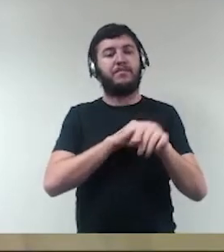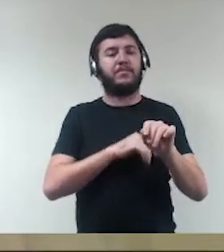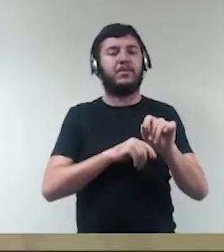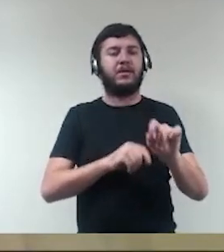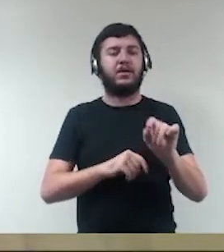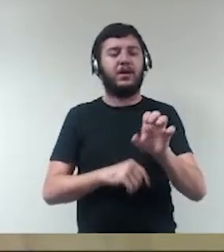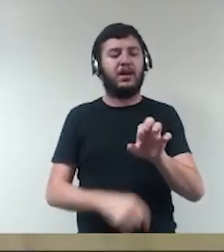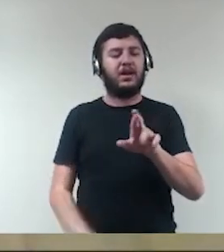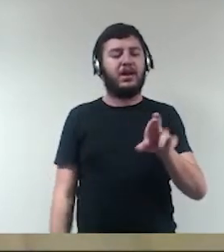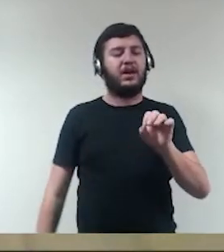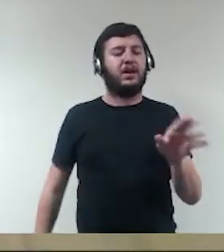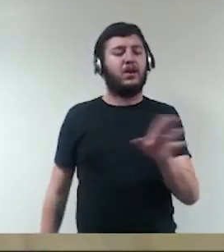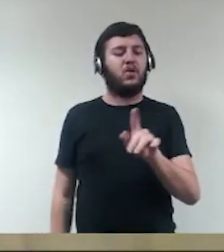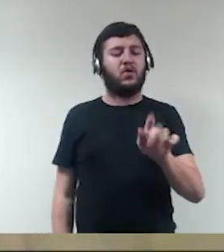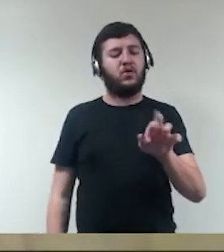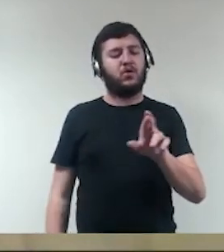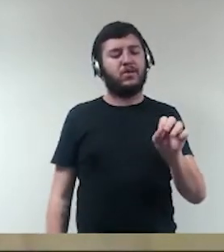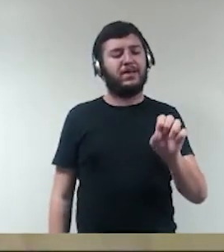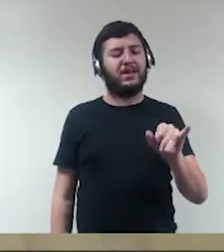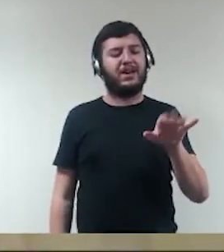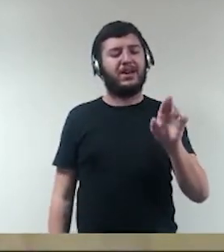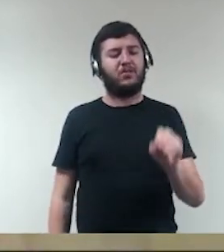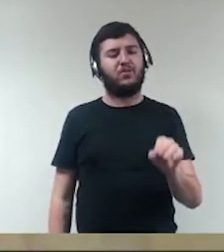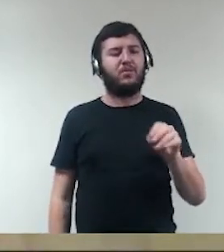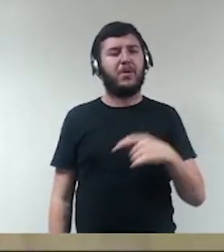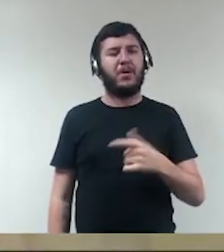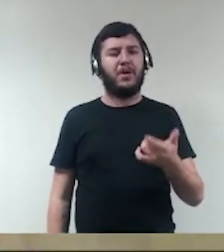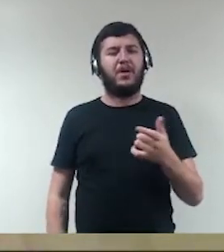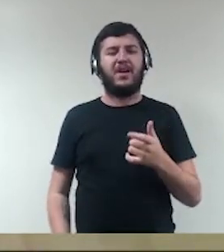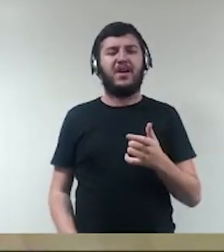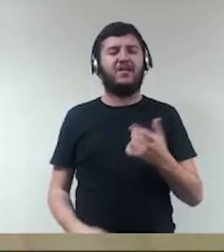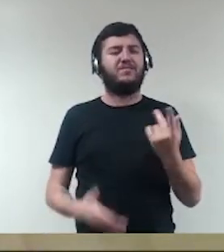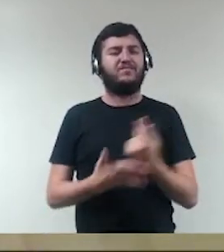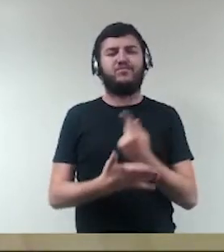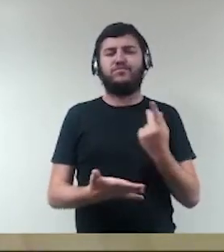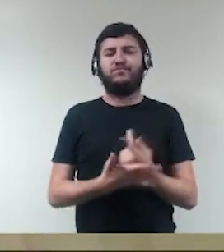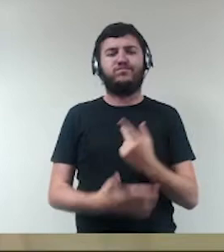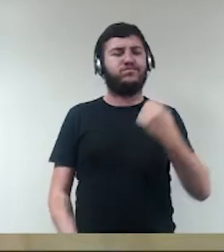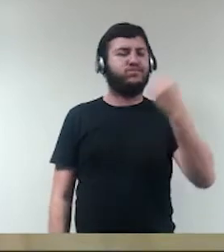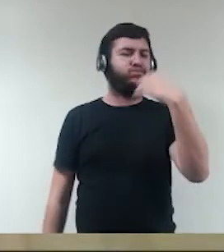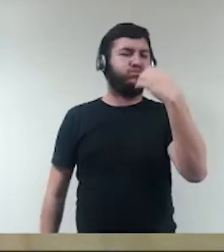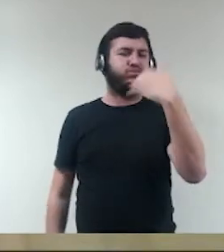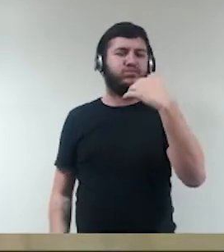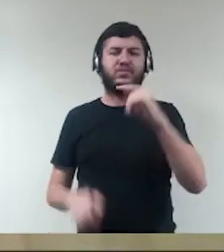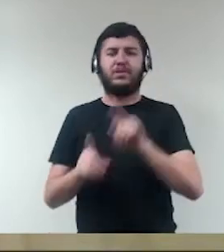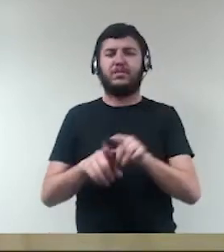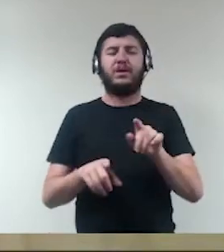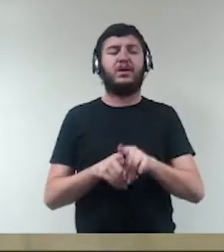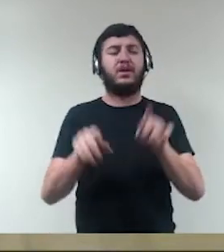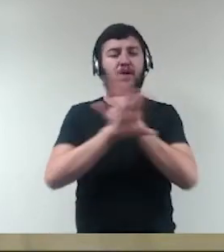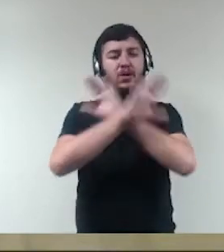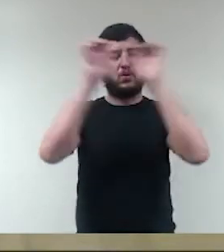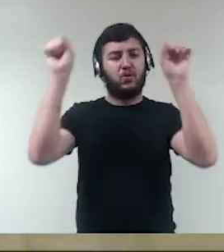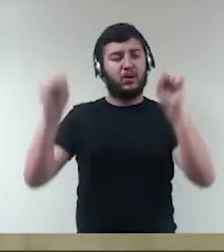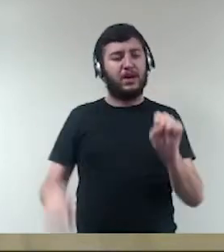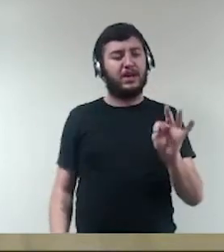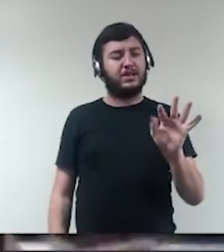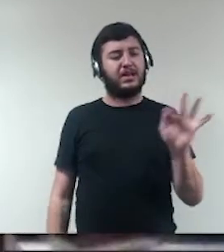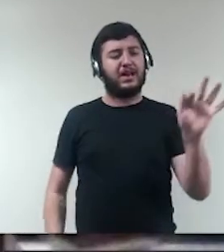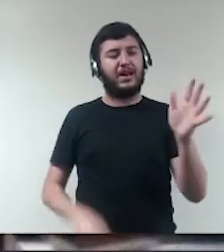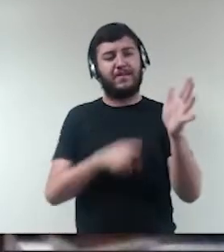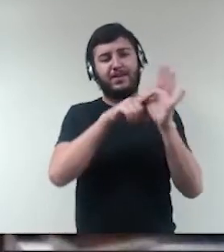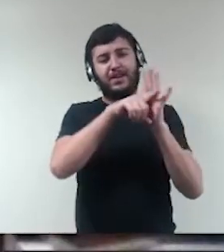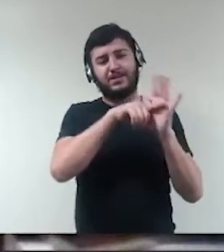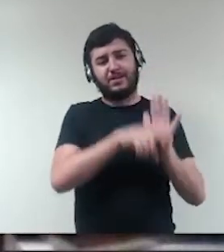grosseiro que o STF fez exatamente aí, né, no exame, né. Isso,